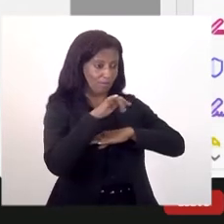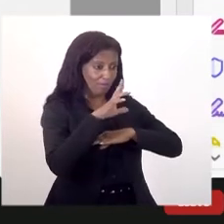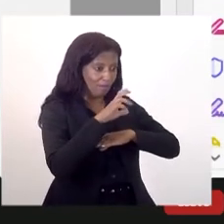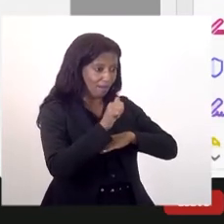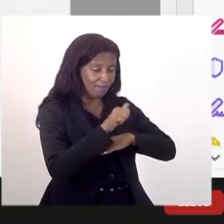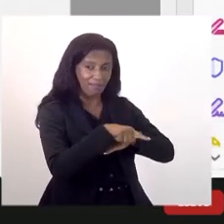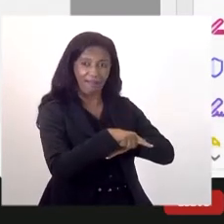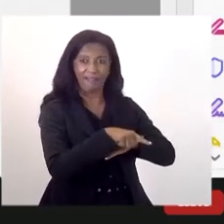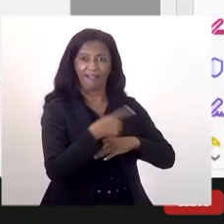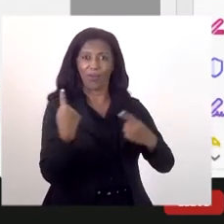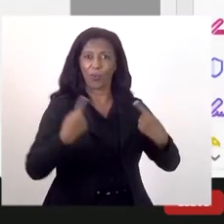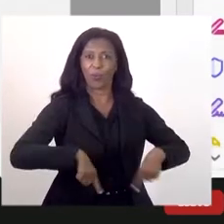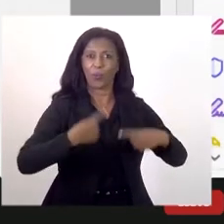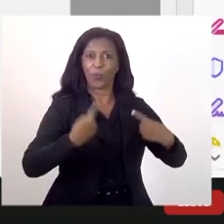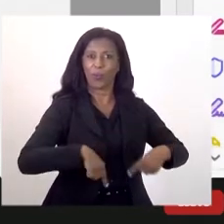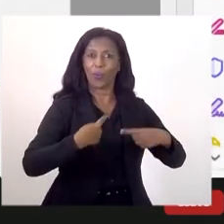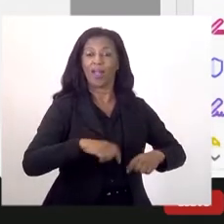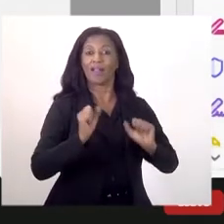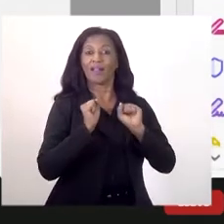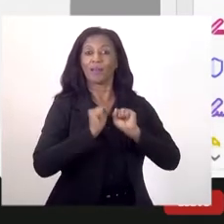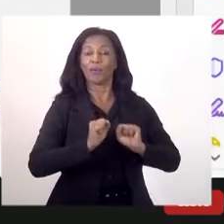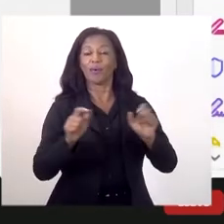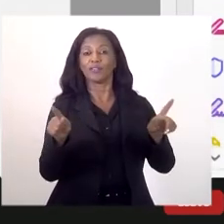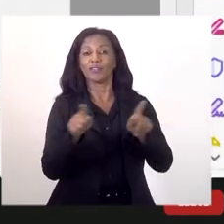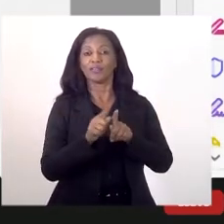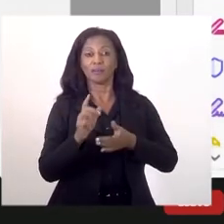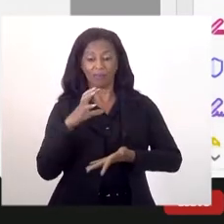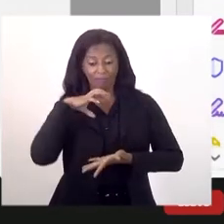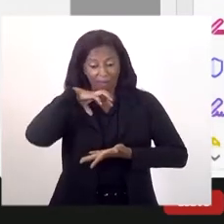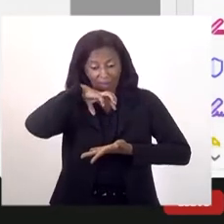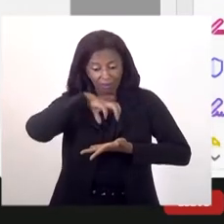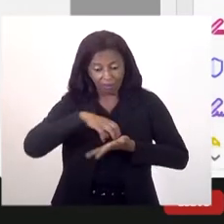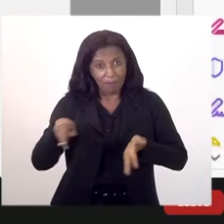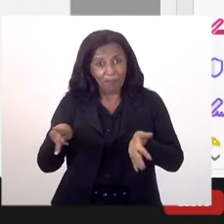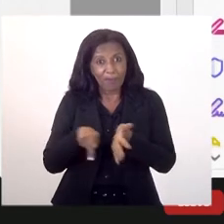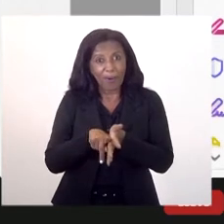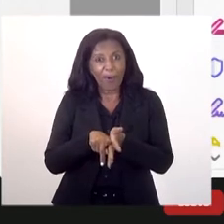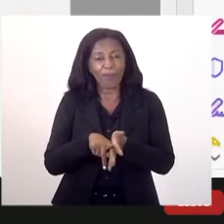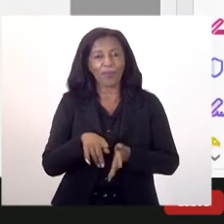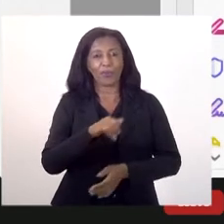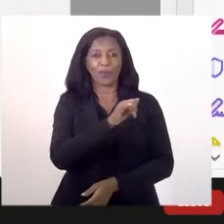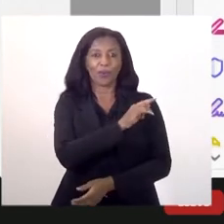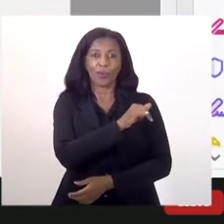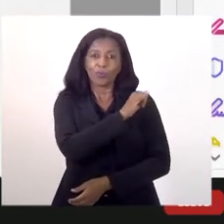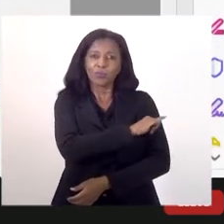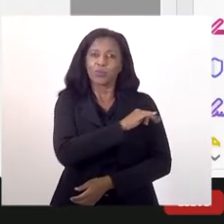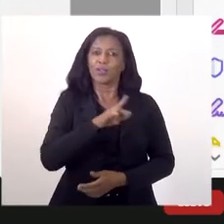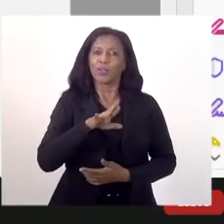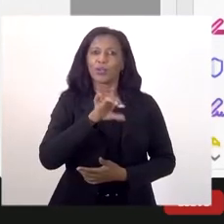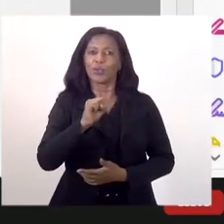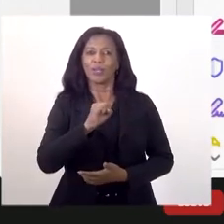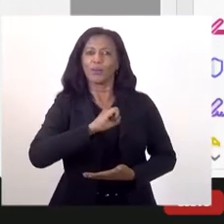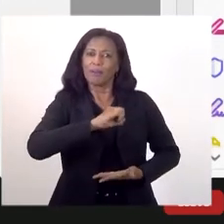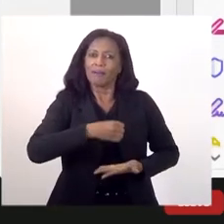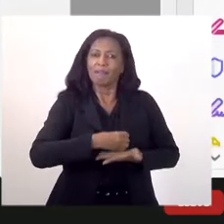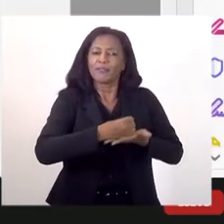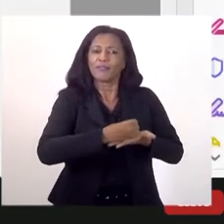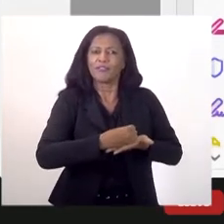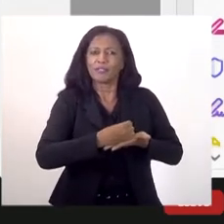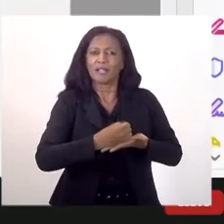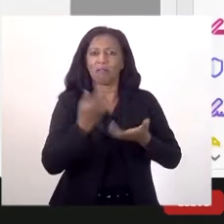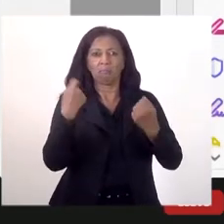competitiva, ela pode ficar aqui na nossa região metropolitana sendo mais sustentável, sem